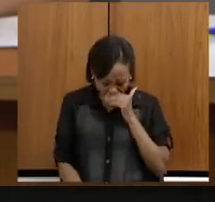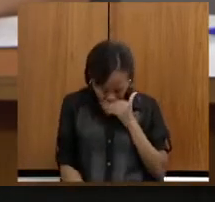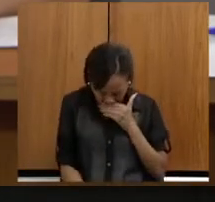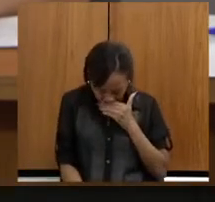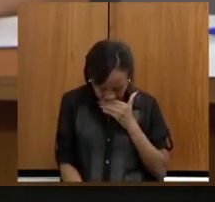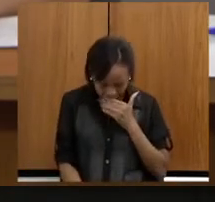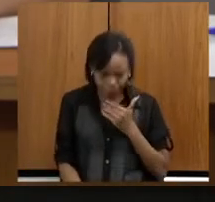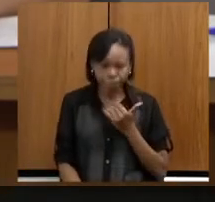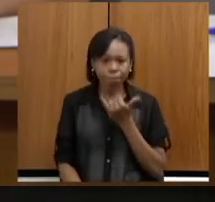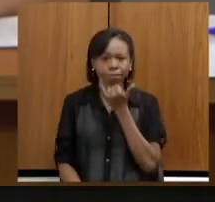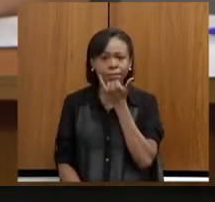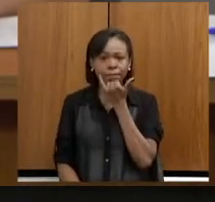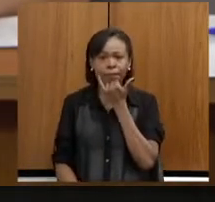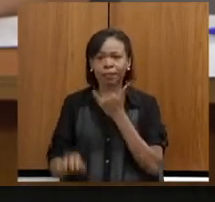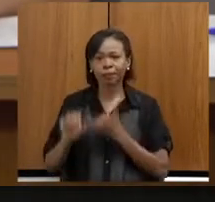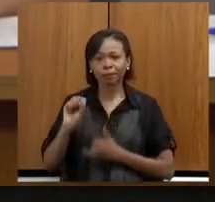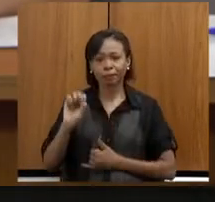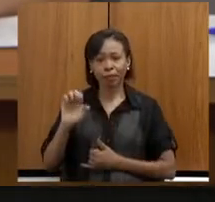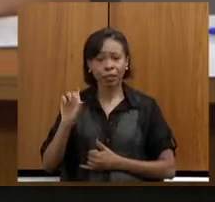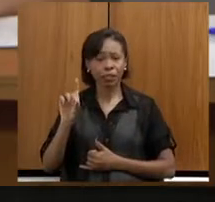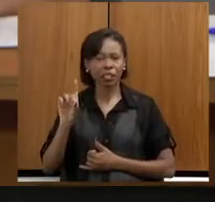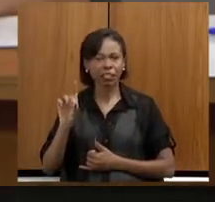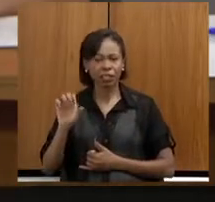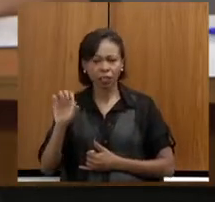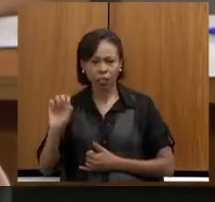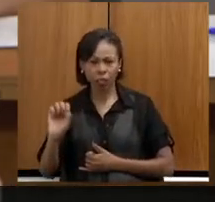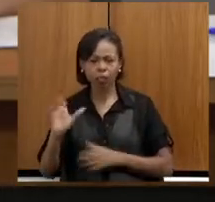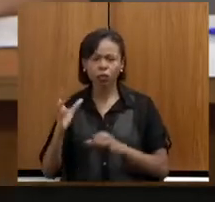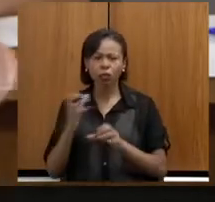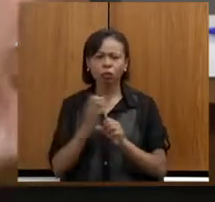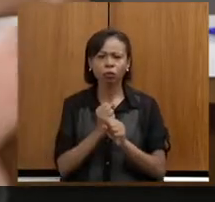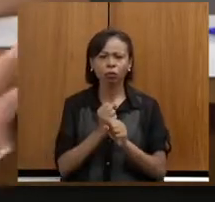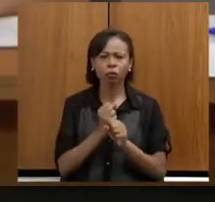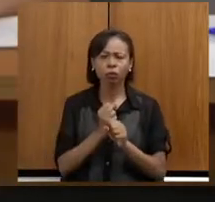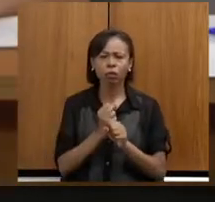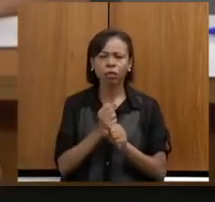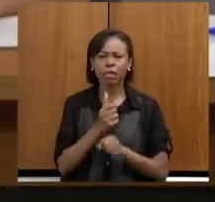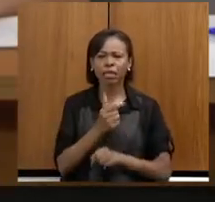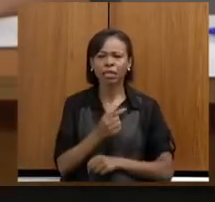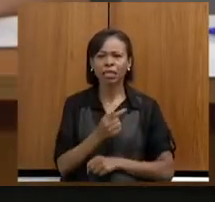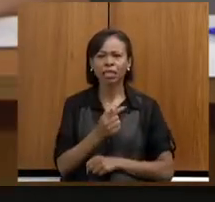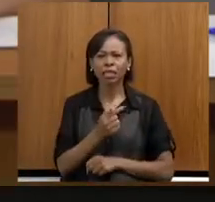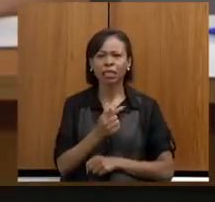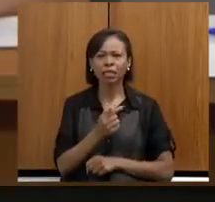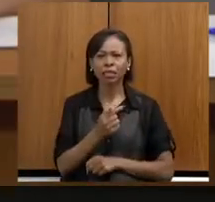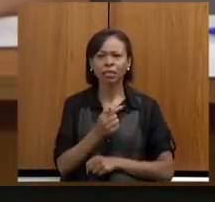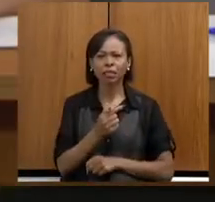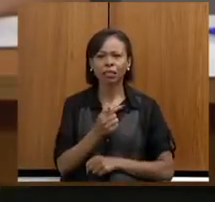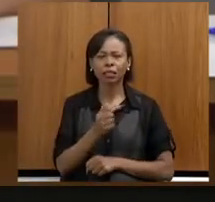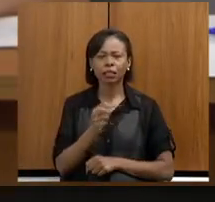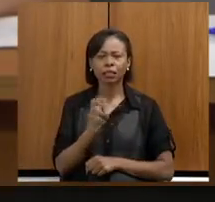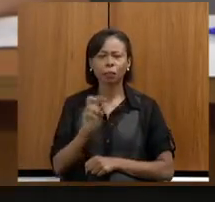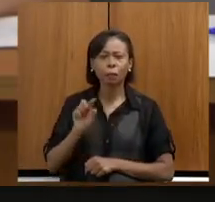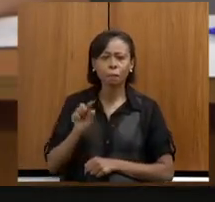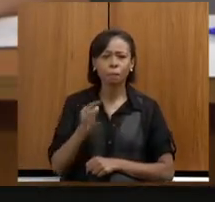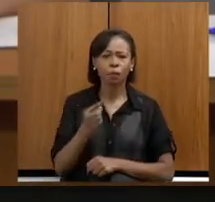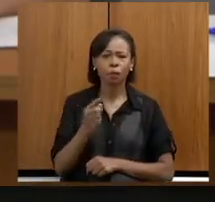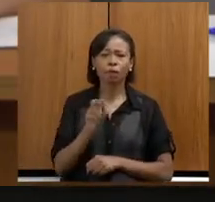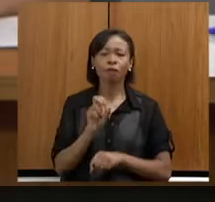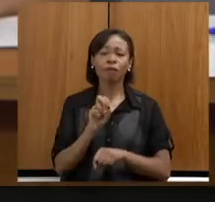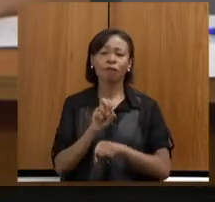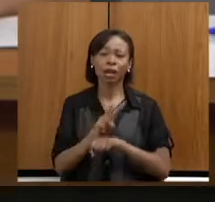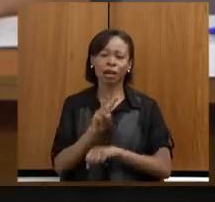100 mil? Oi? 75 mil vagas no Estado inteiro de qualificação profissional para jovens e adultos.